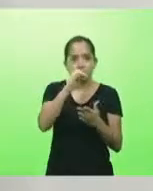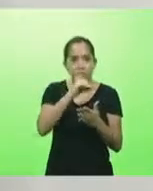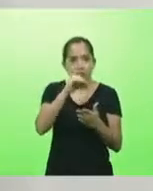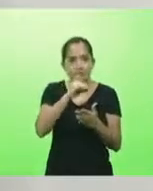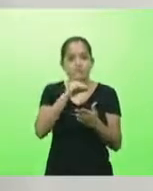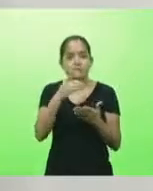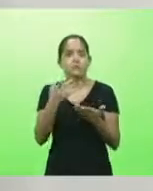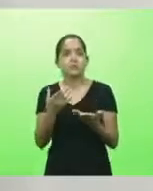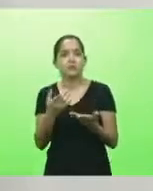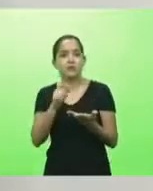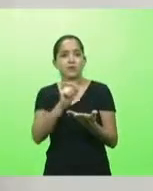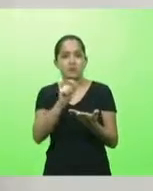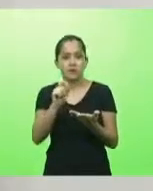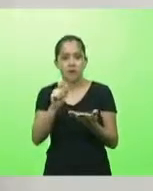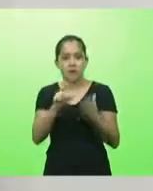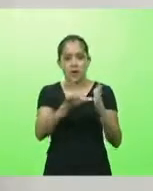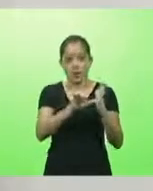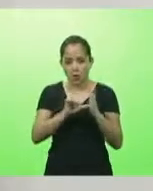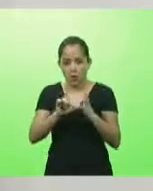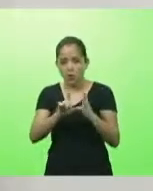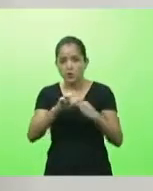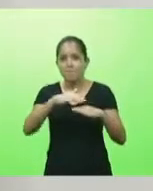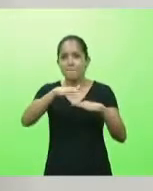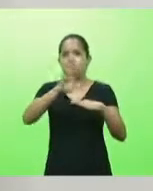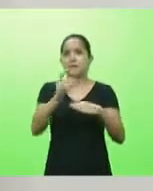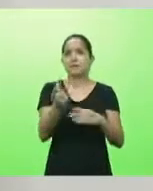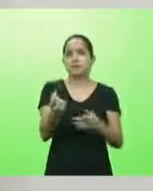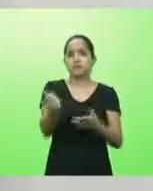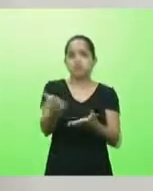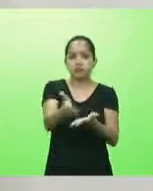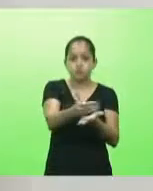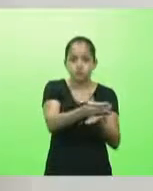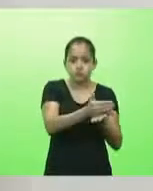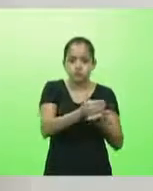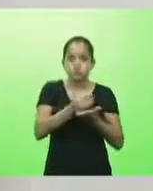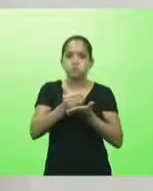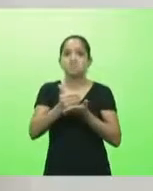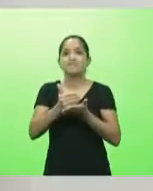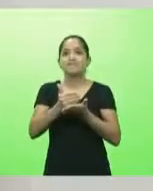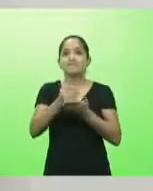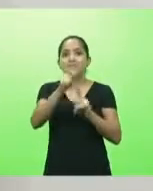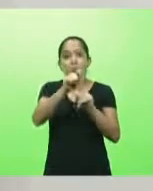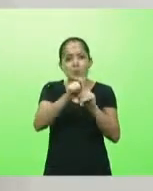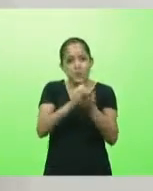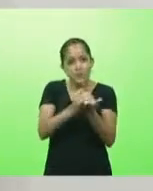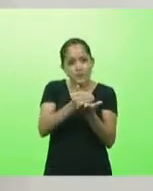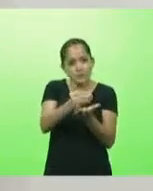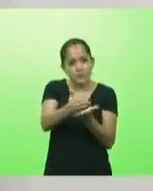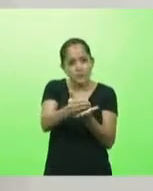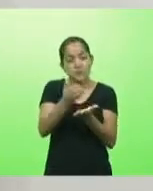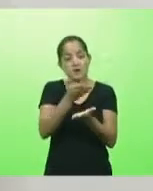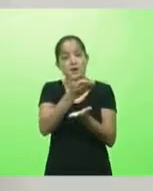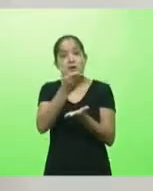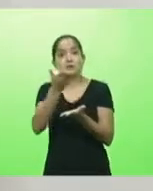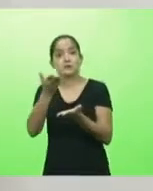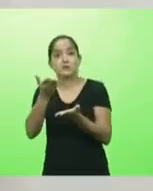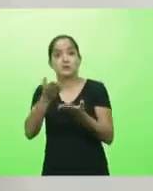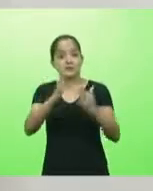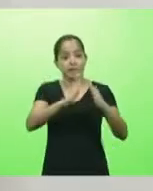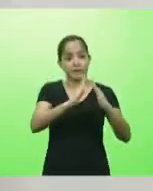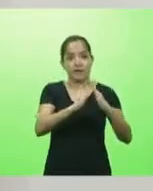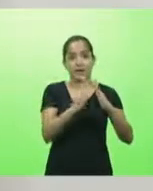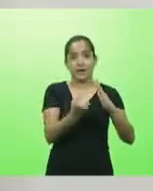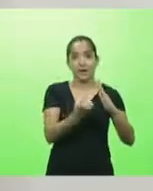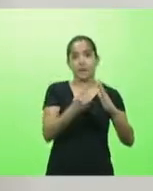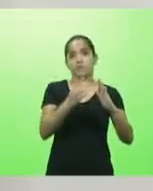fim de semana que o comerciante mais ganha dinheiro. Por quê? Porque é o início do mês. E aquelas pessoas que ficaram enclausuradas dentro de uma